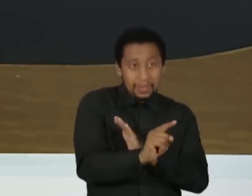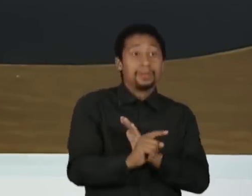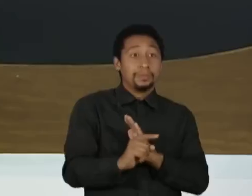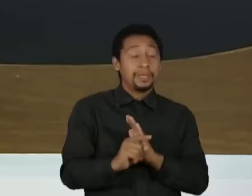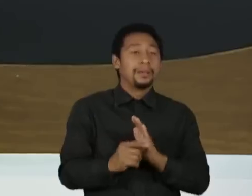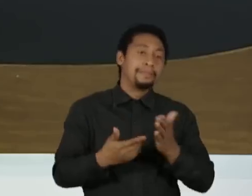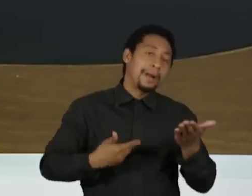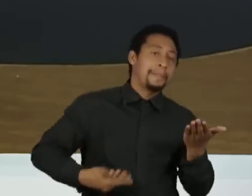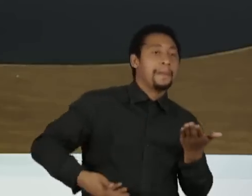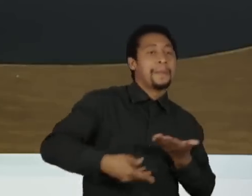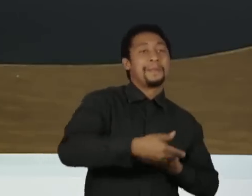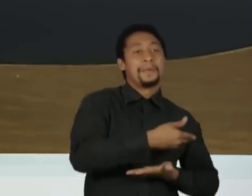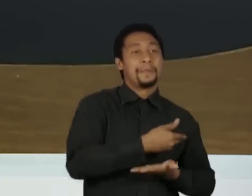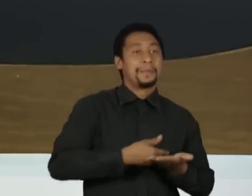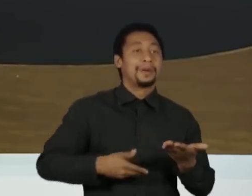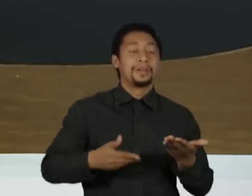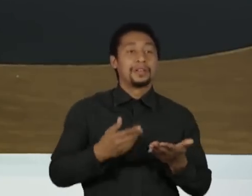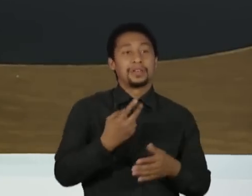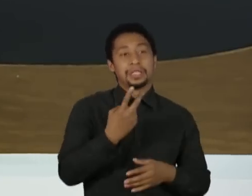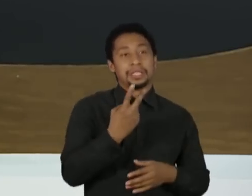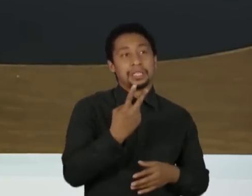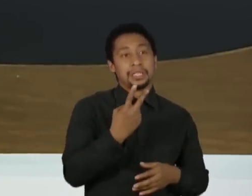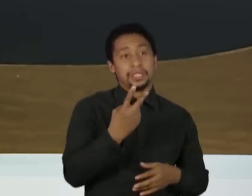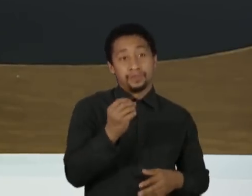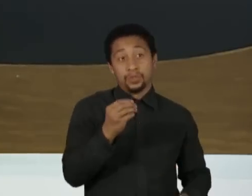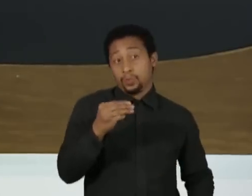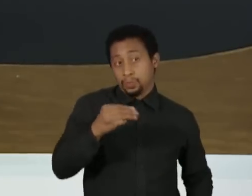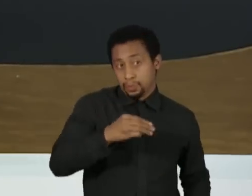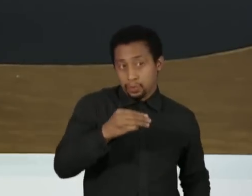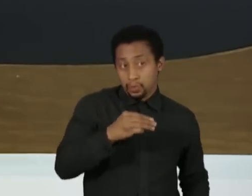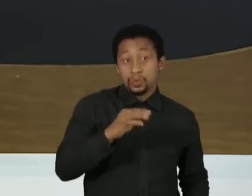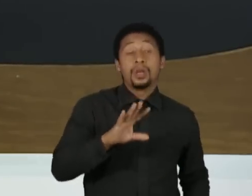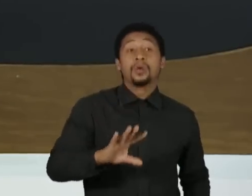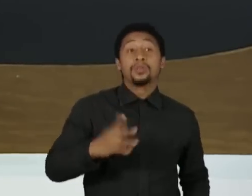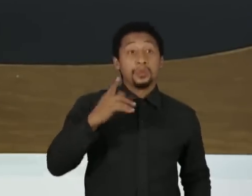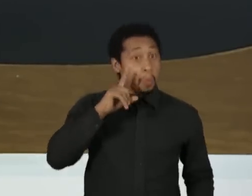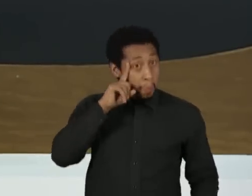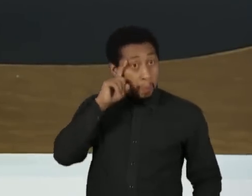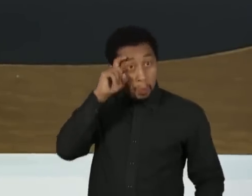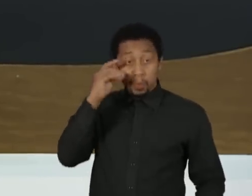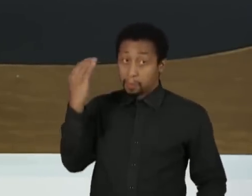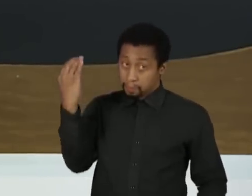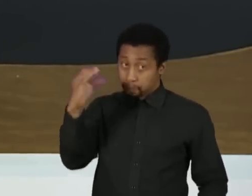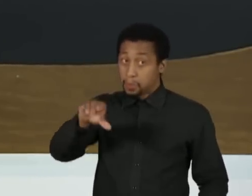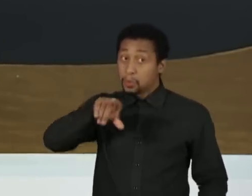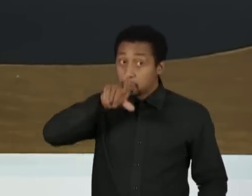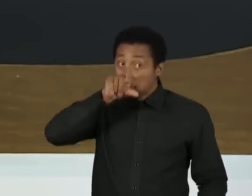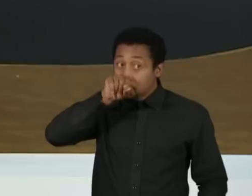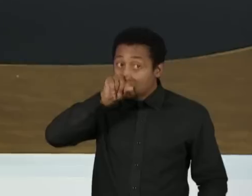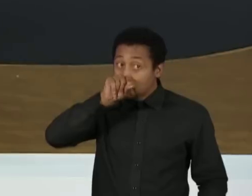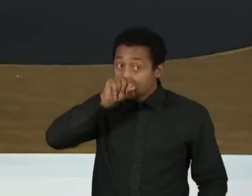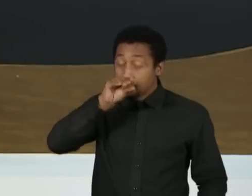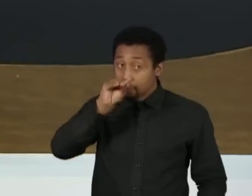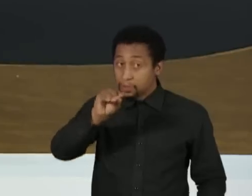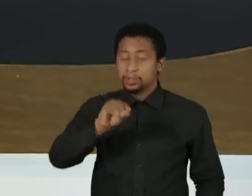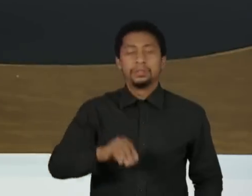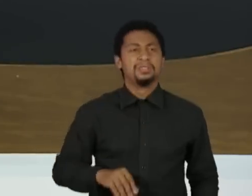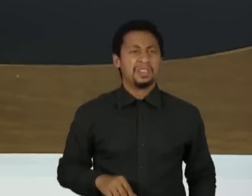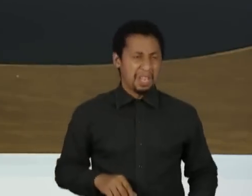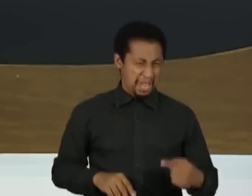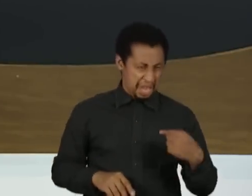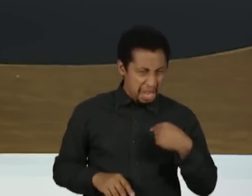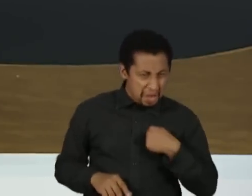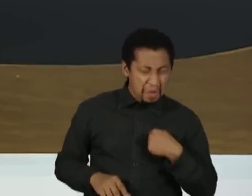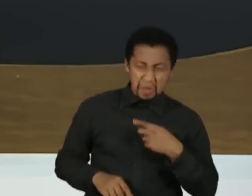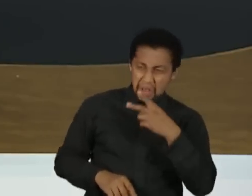programa transcorria há cerca de 20 minutos, o senador Sérgio Moro tuitou. E tuitou o seguinte, não tenho a mesma obsessão por Gilmar